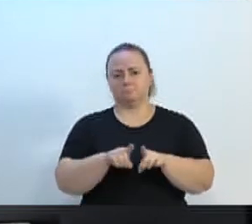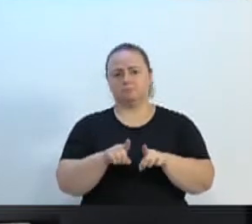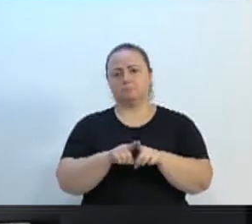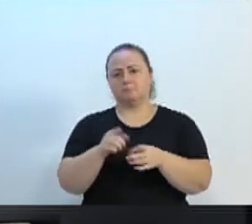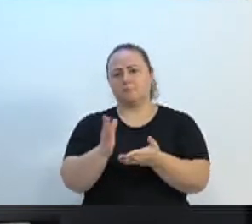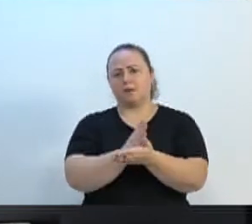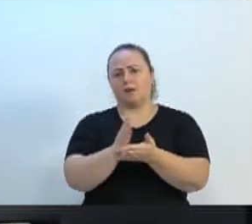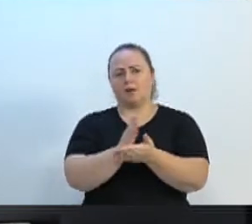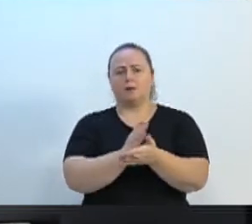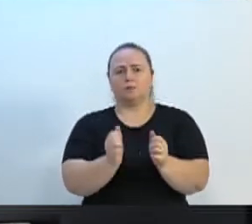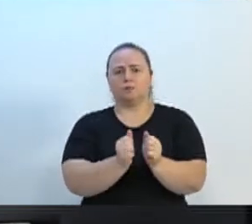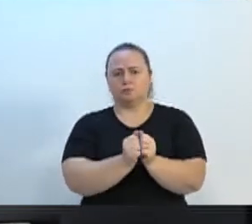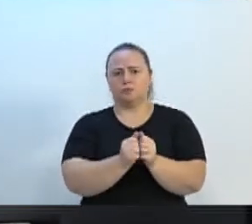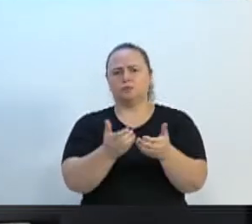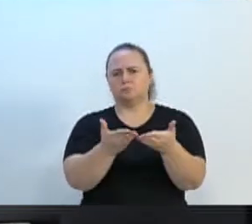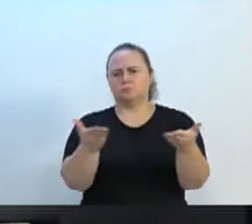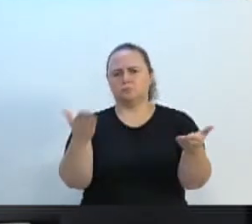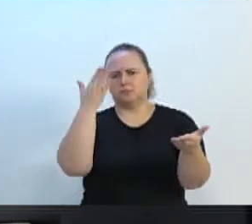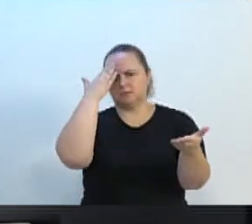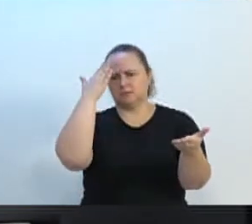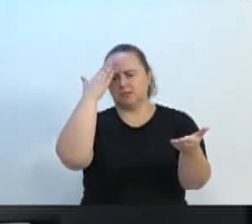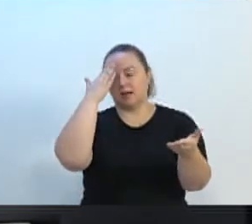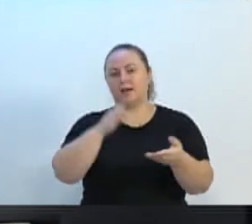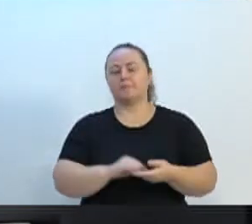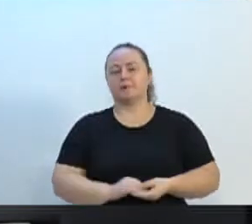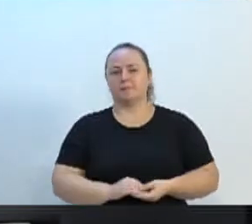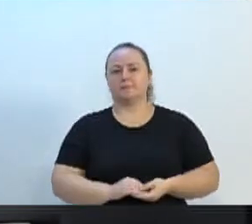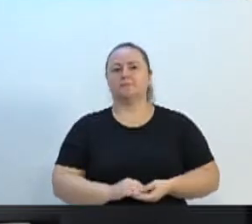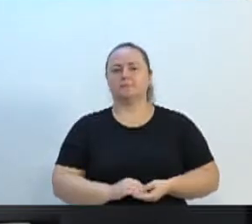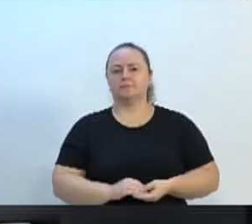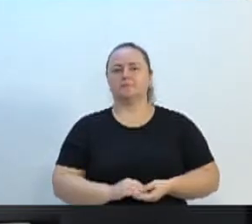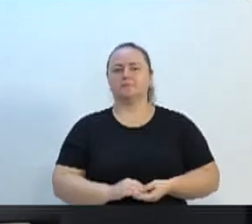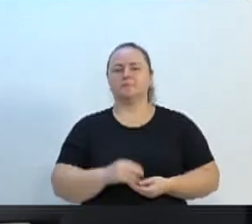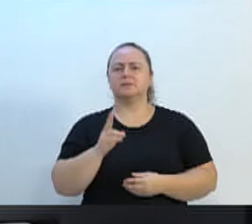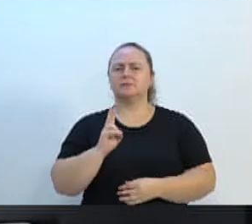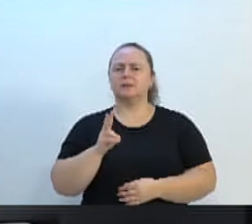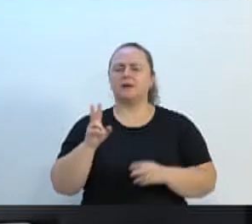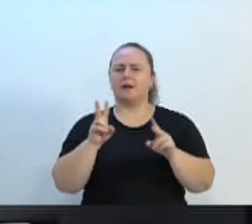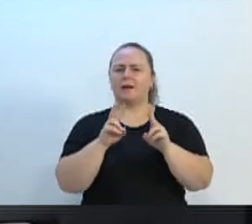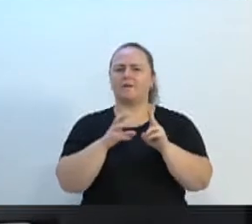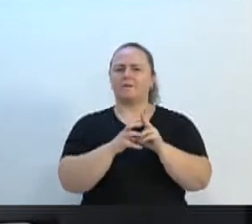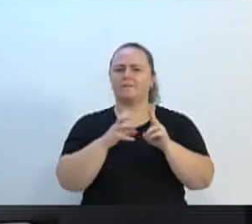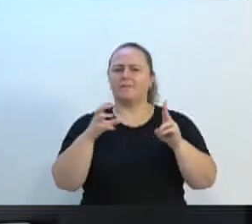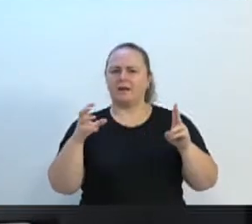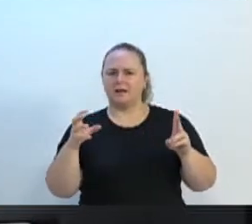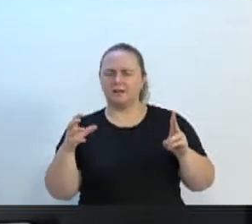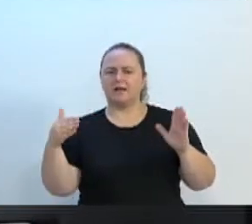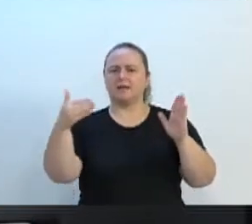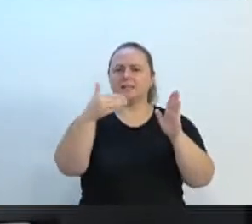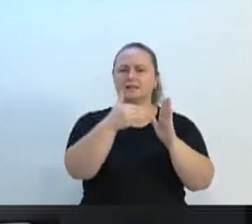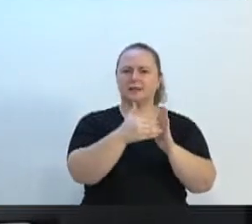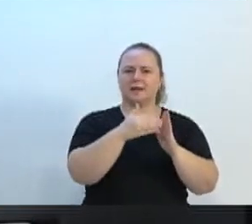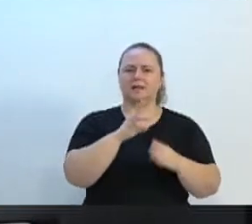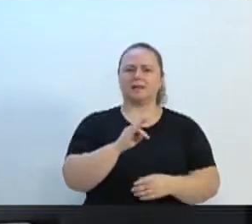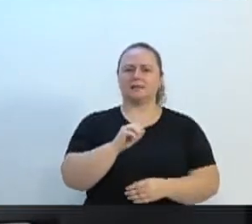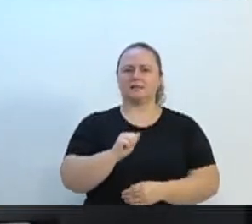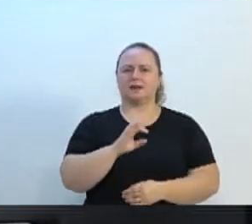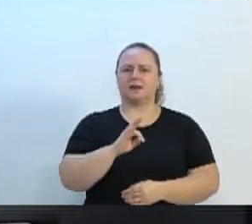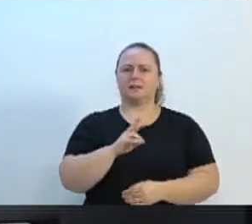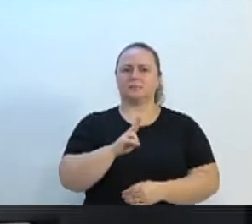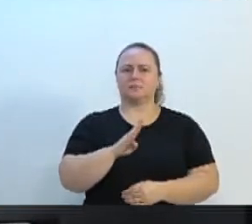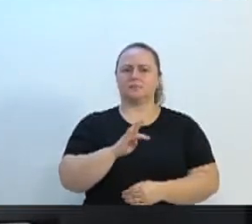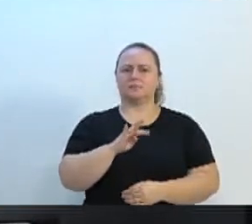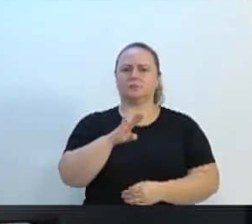Vossa Excelência sabe que atravessava a Velha, vinha lá do bairro Velha Grande para ir até lá nas estatutivas, participar de todas as reuniões,